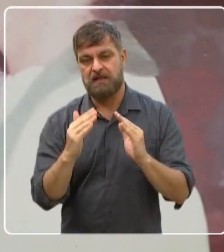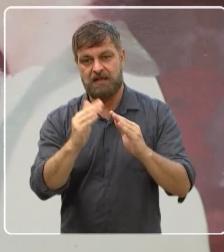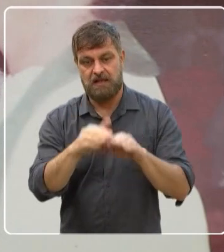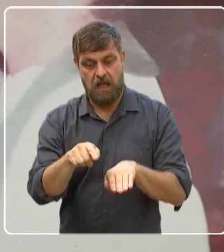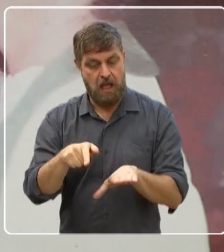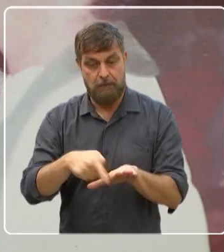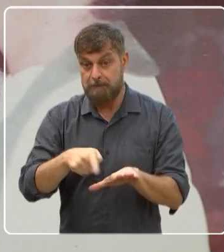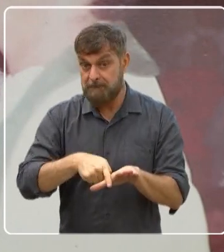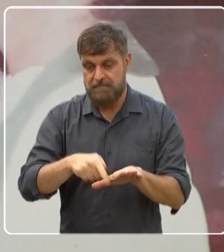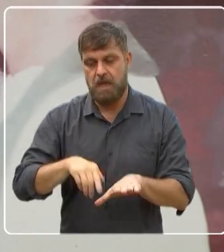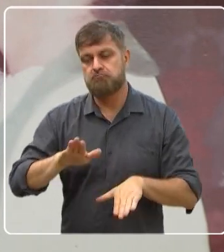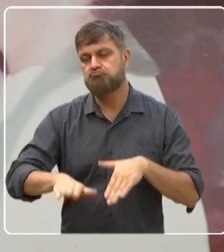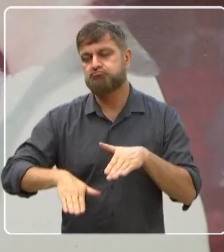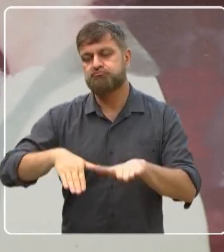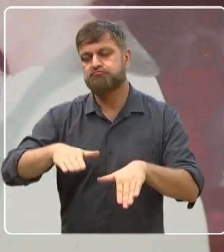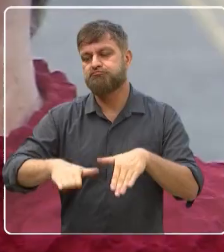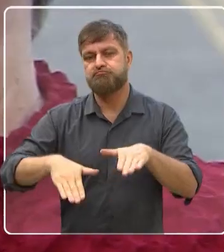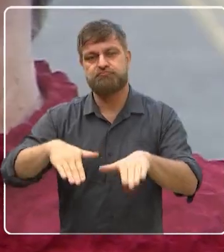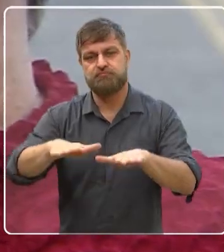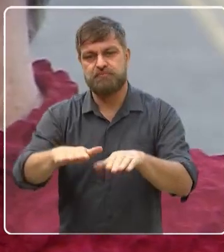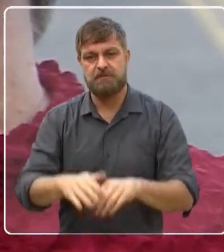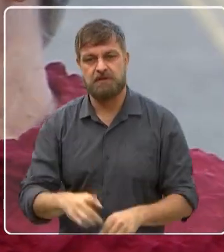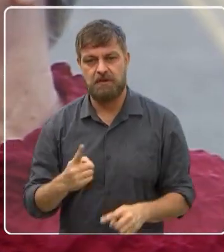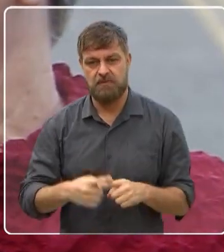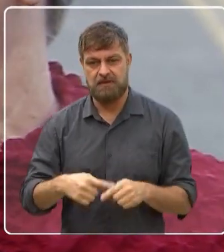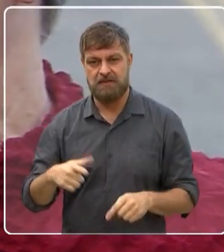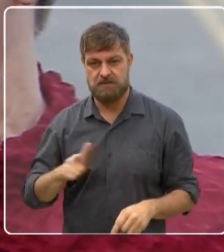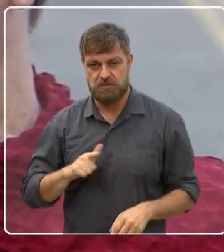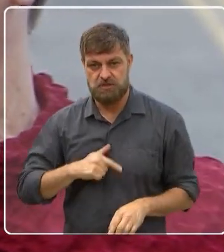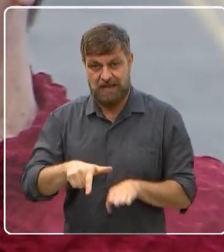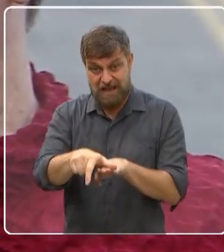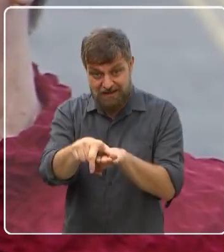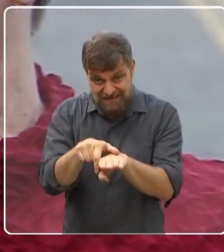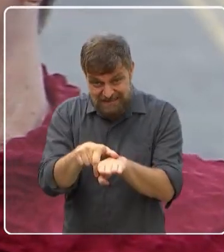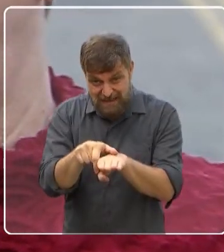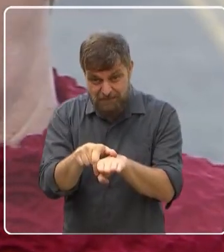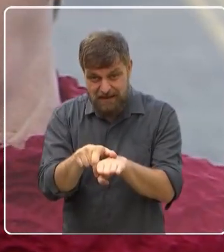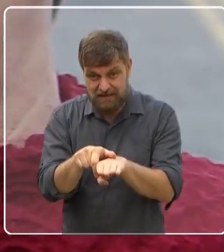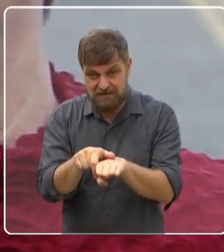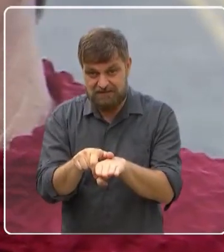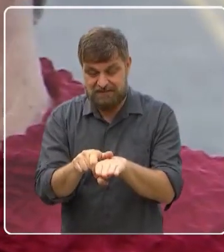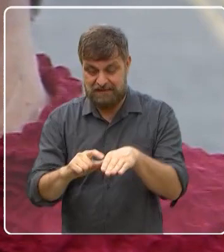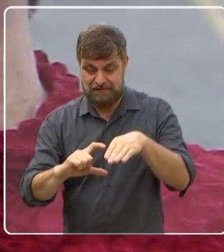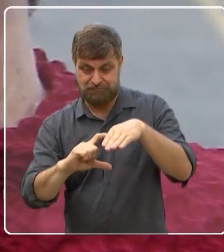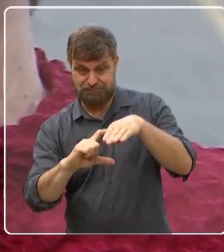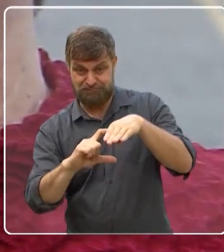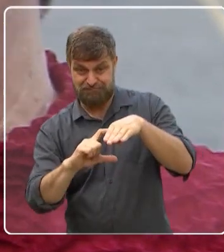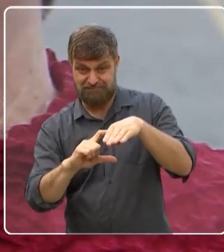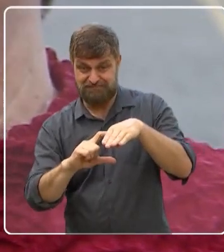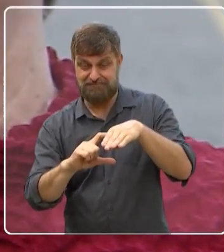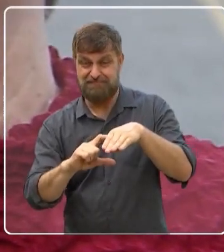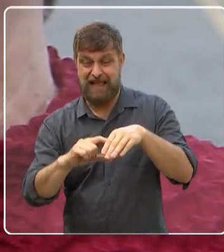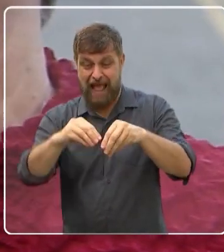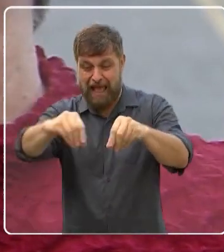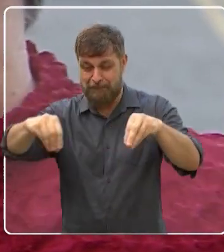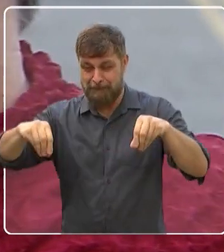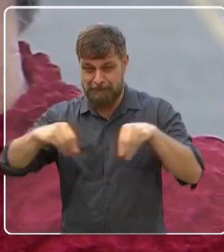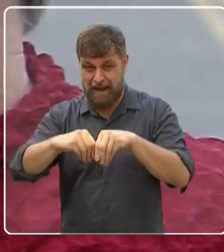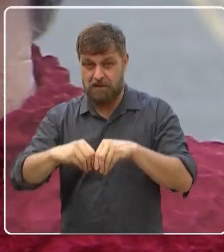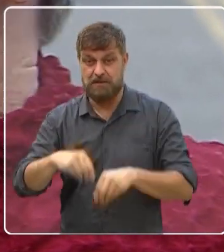descalço, porque aqui conforme você andava, você saía com o sapato baixo e ficava dessa altura, de barro.